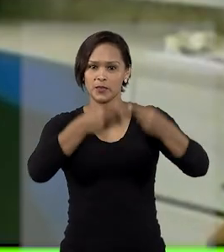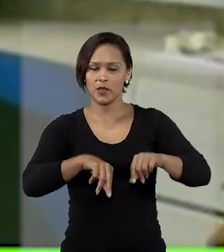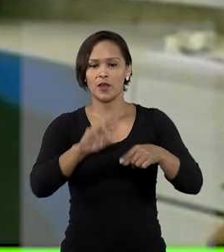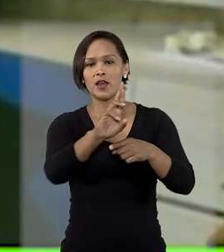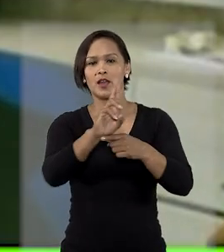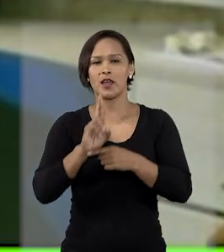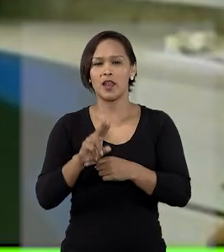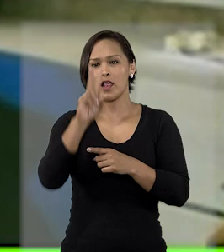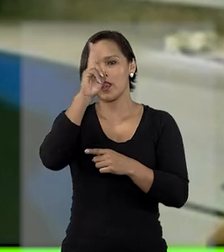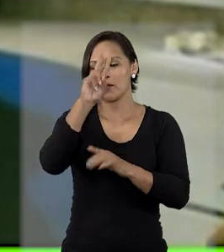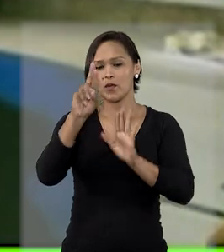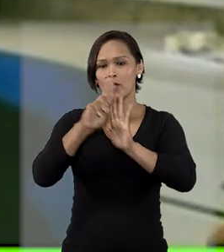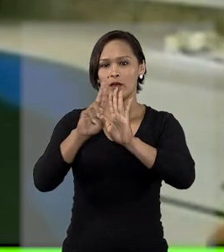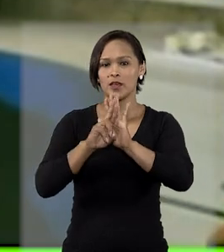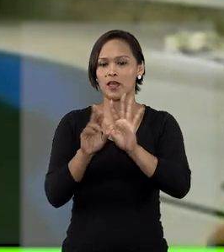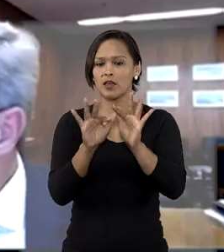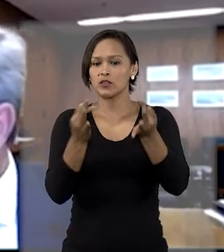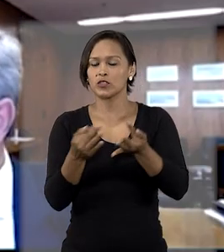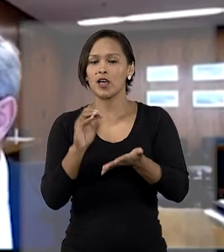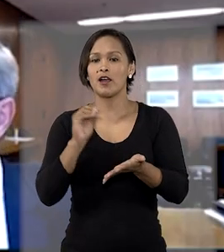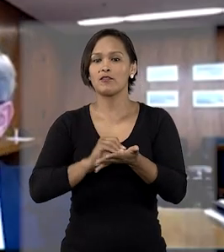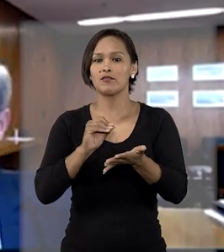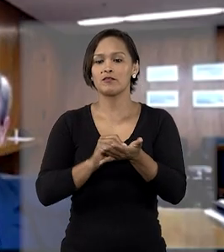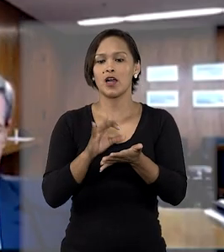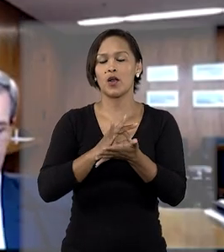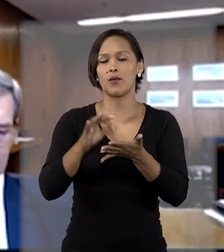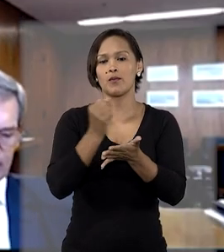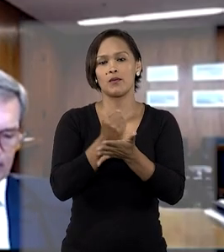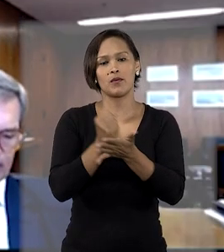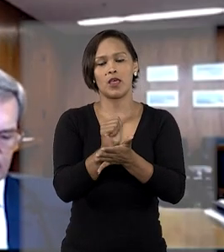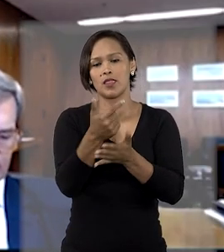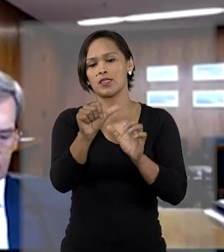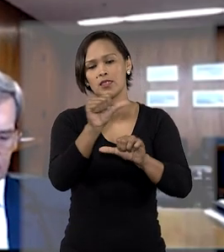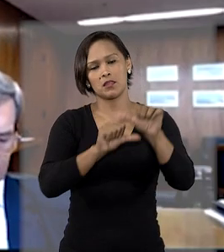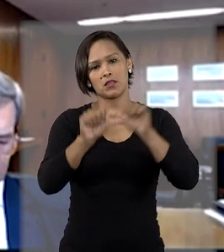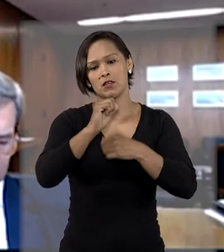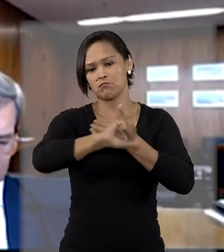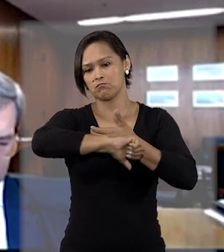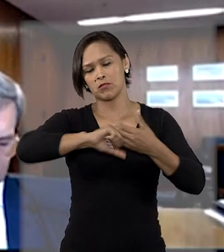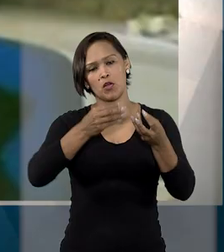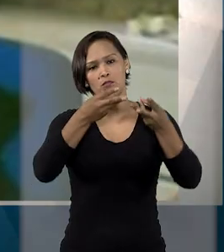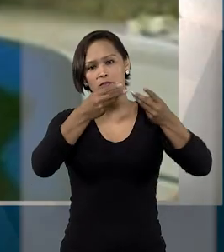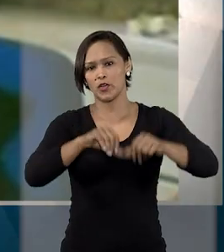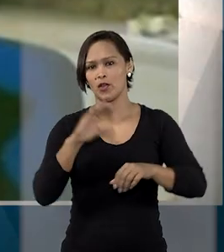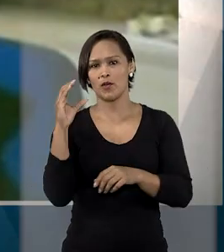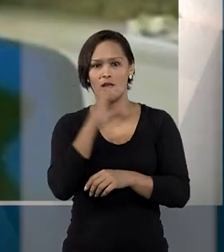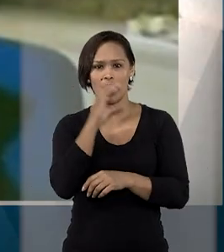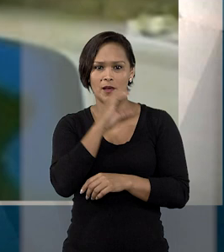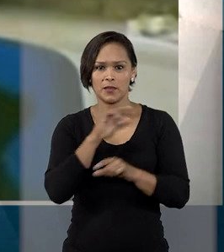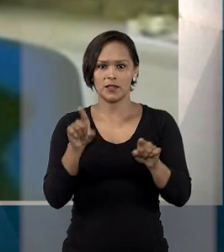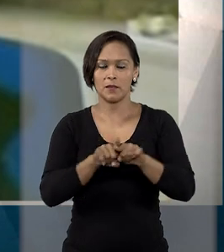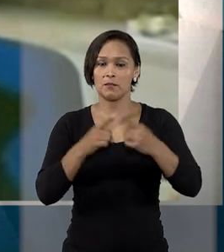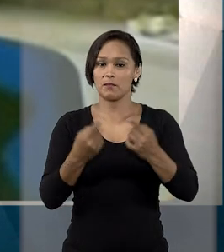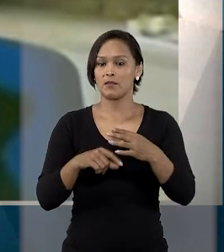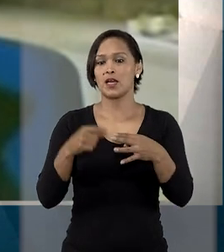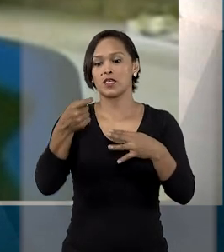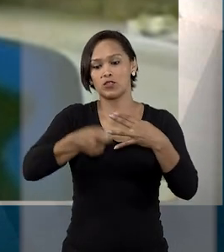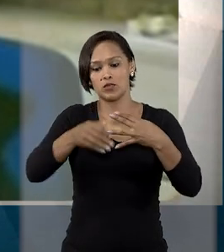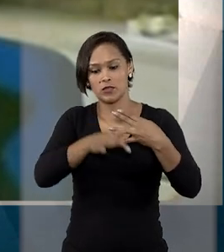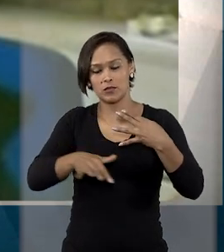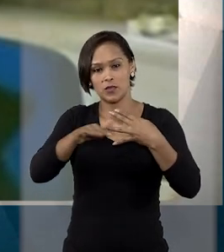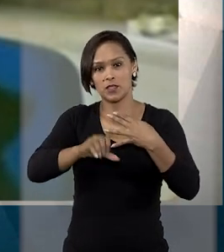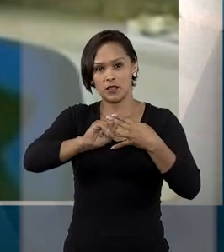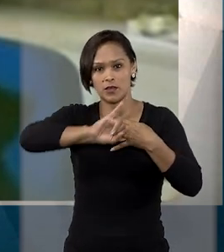que, em regra, o simples descumprimento contratual não gera dano moral de forma automática, mas a jurisprudência do STJ